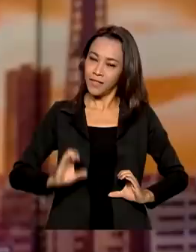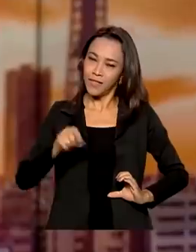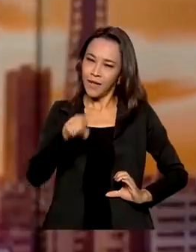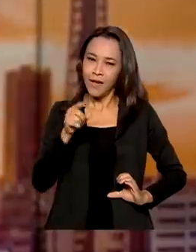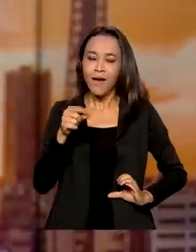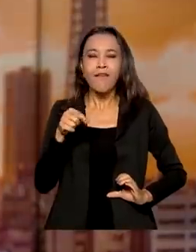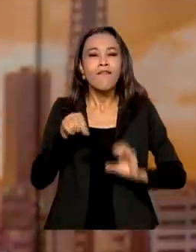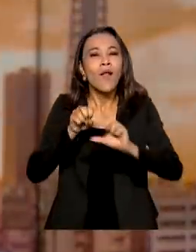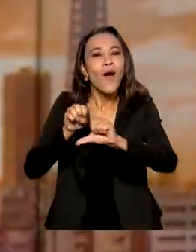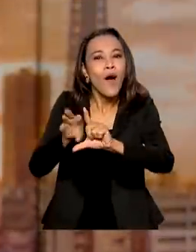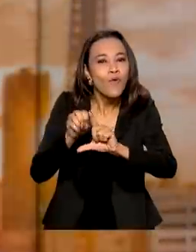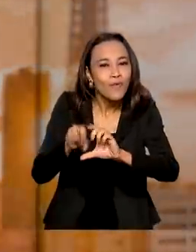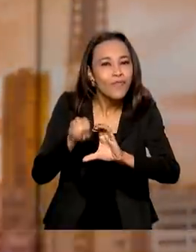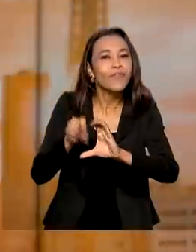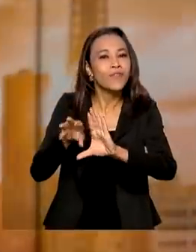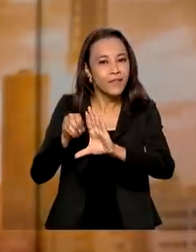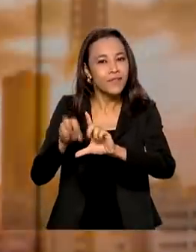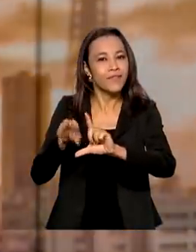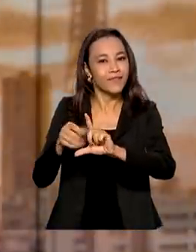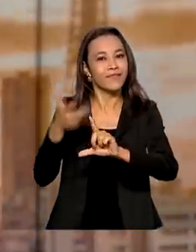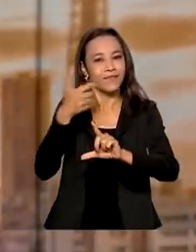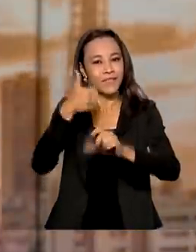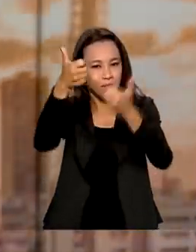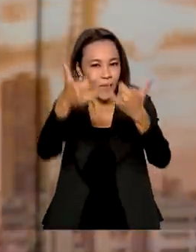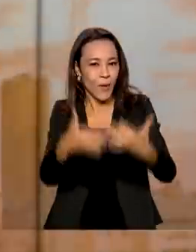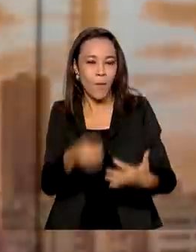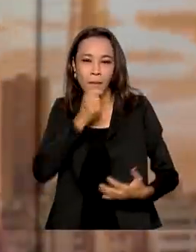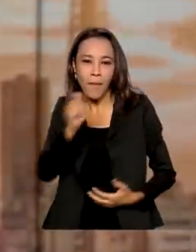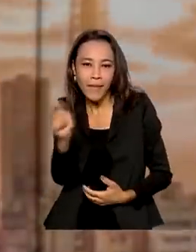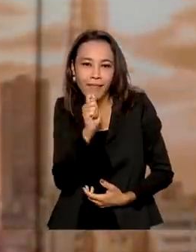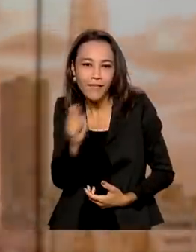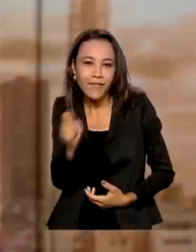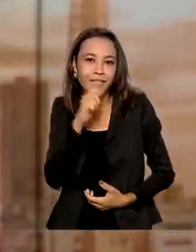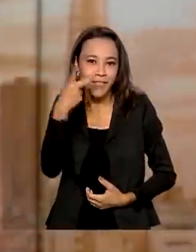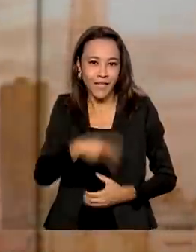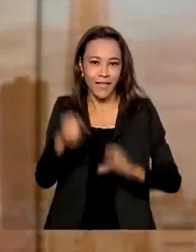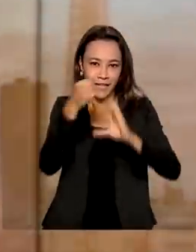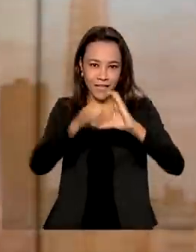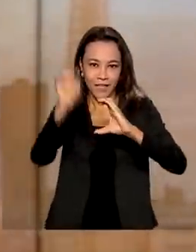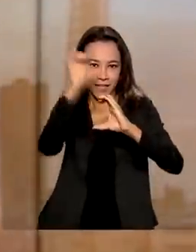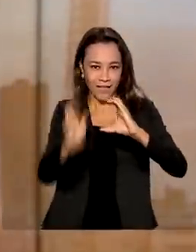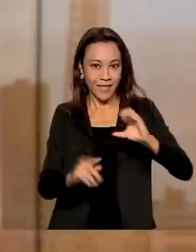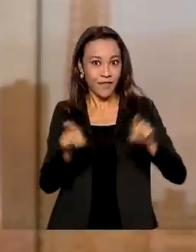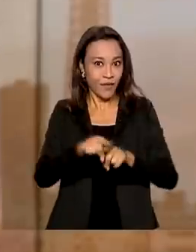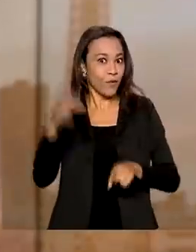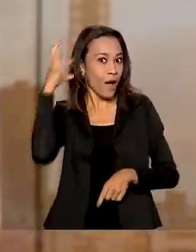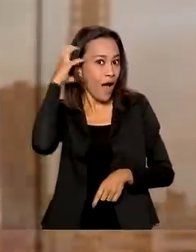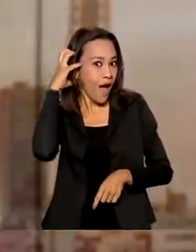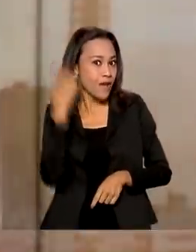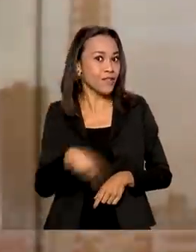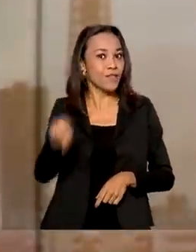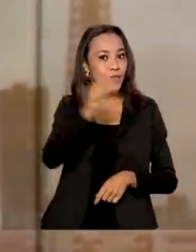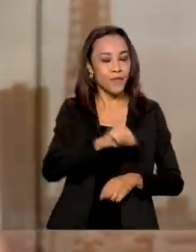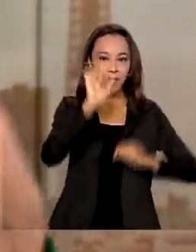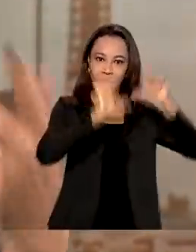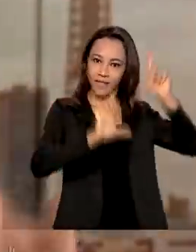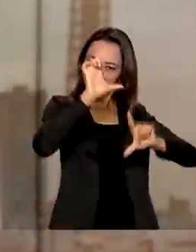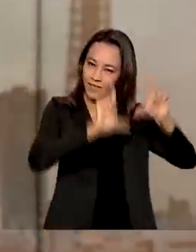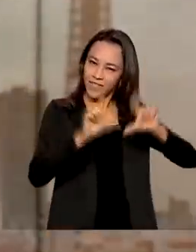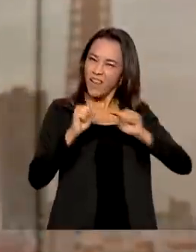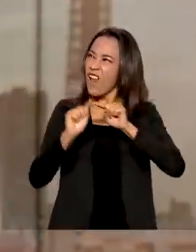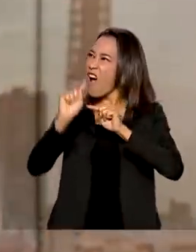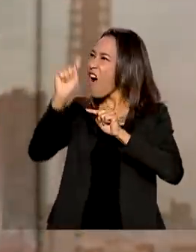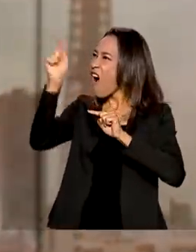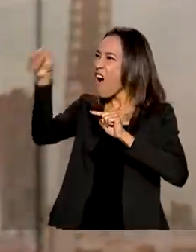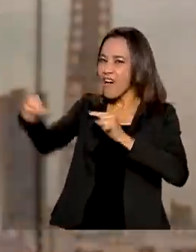vez que a empresa Brasil de Comunicação fez esse tipo de entrevista de forma simultânea no rádio e na televisão, com o entrevistado lá